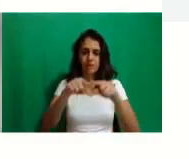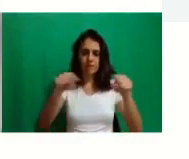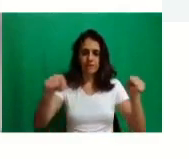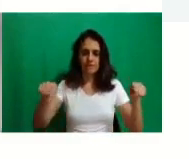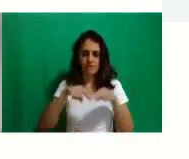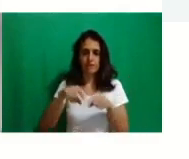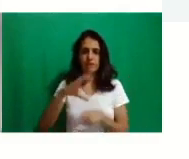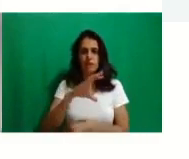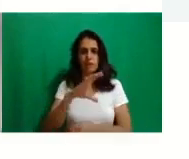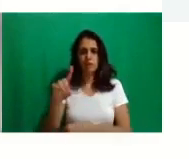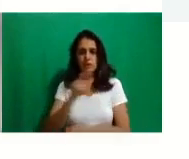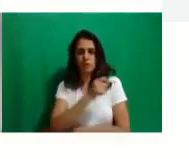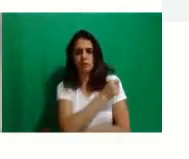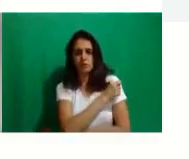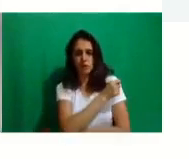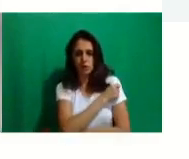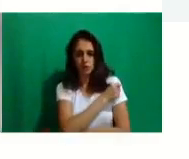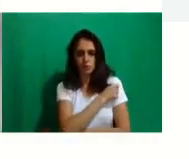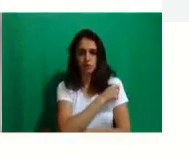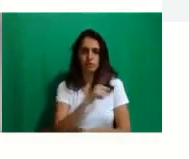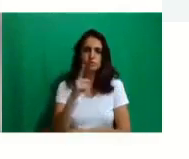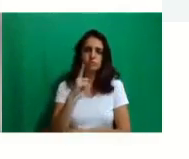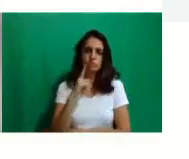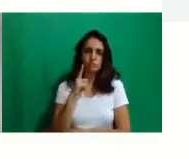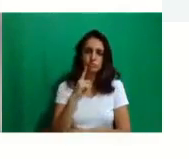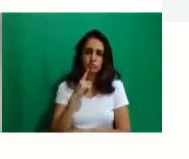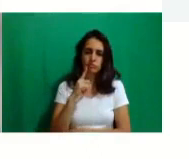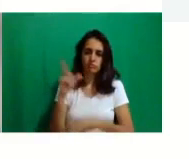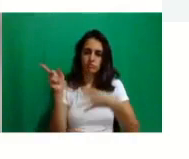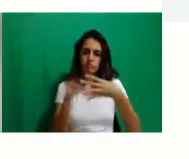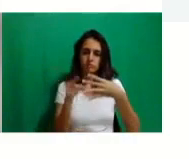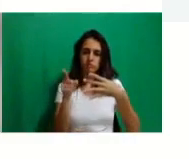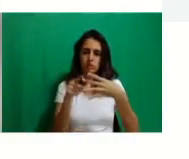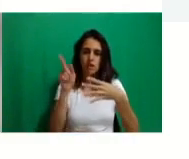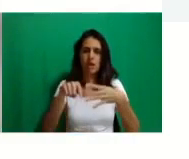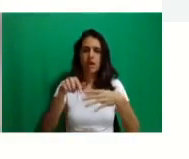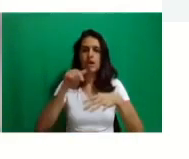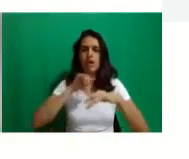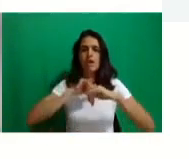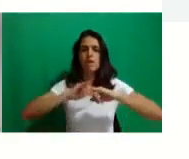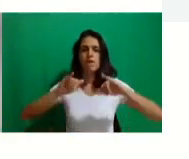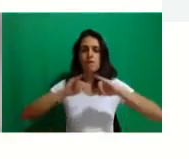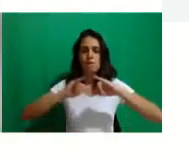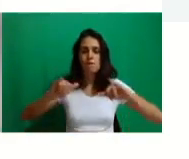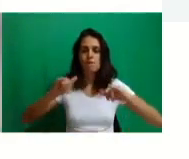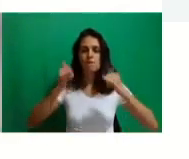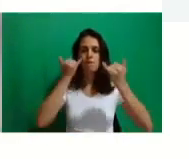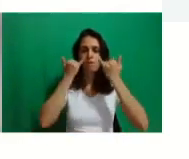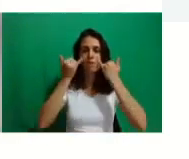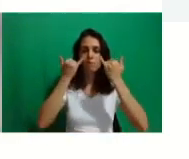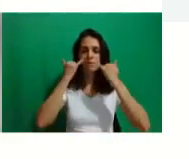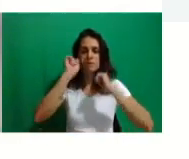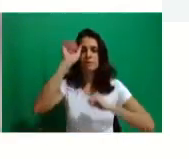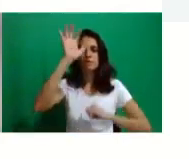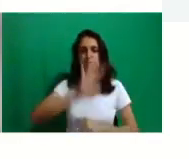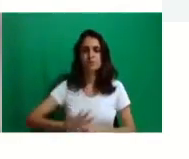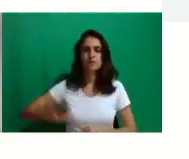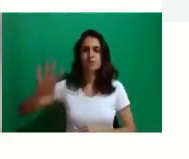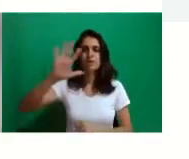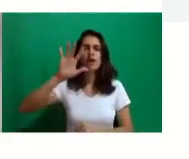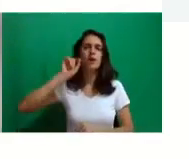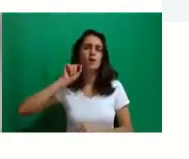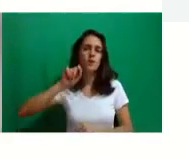alunos, vocês têm o tópico 2, com as orientações gerais sobre o curso. O que são essas orientações gerais? São as